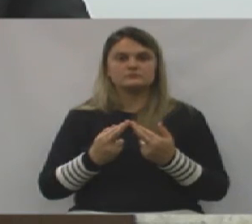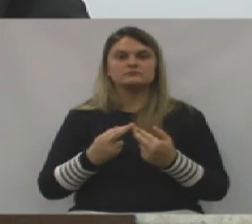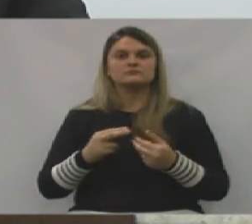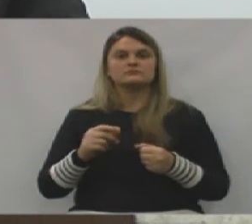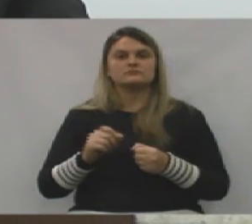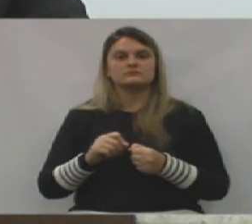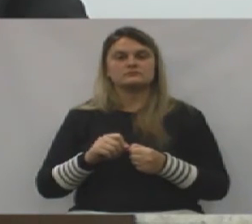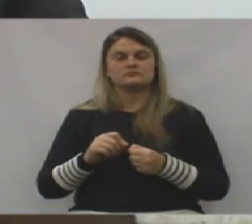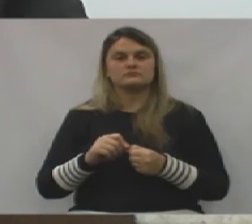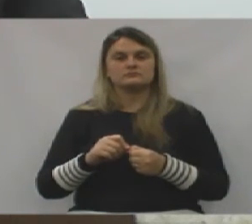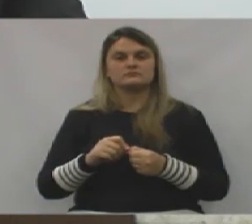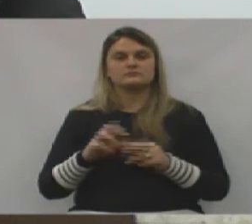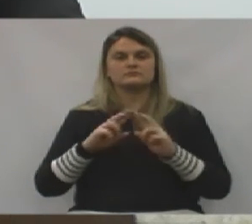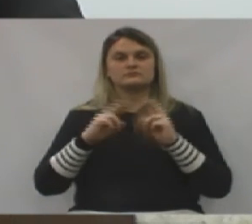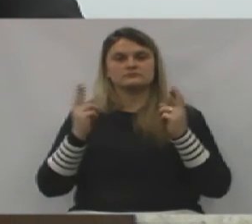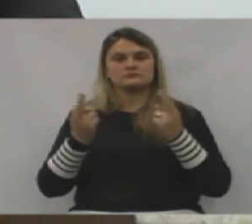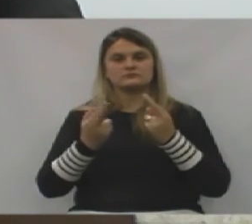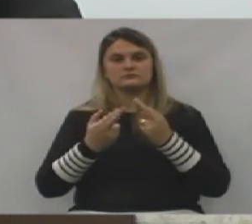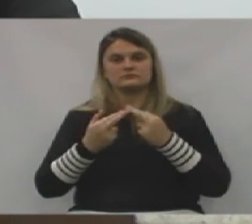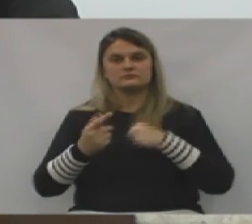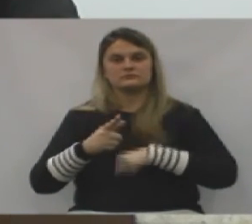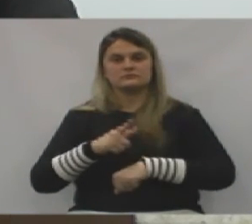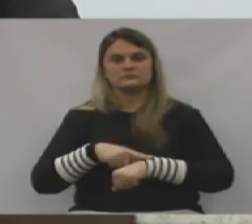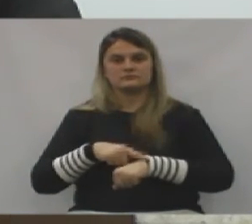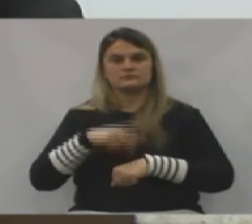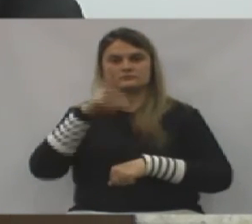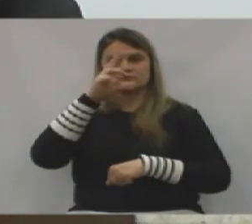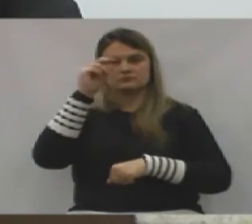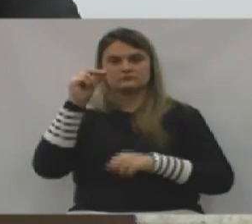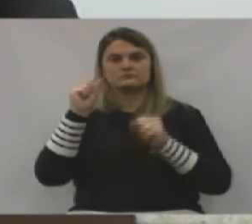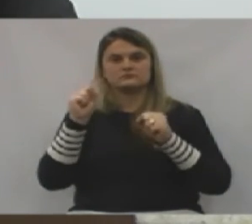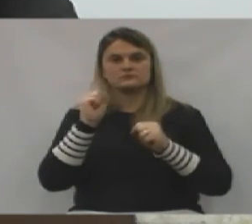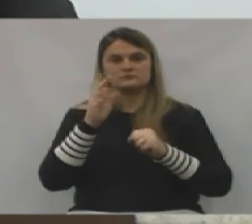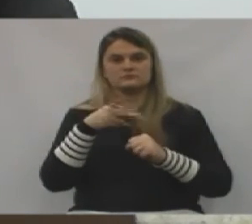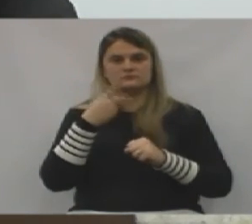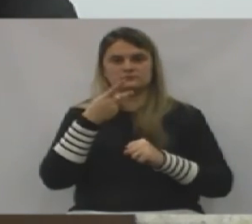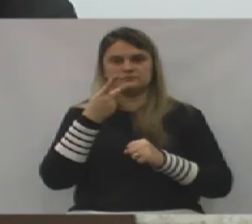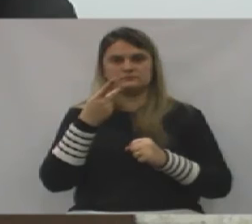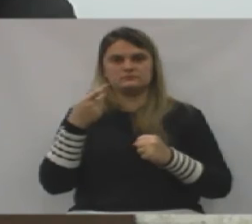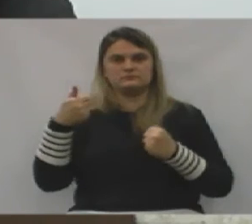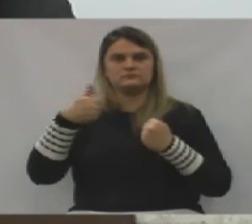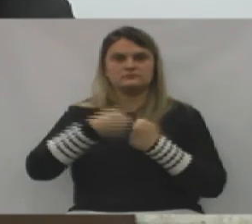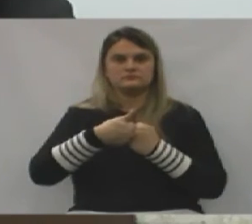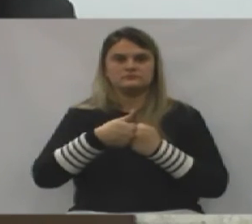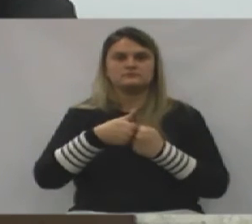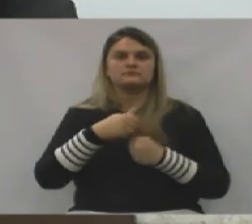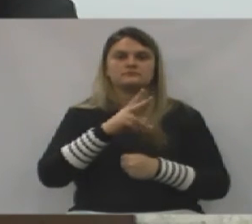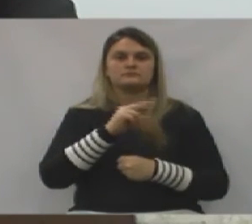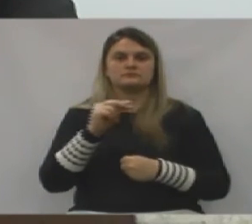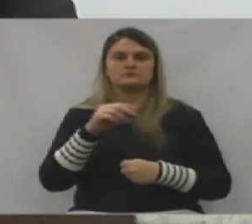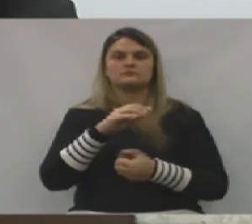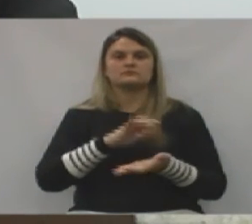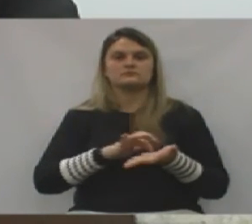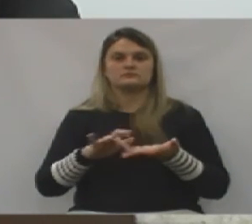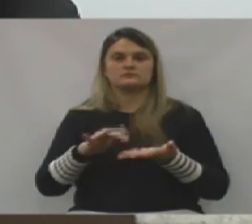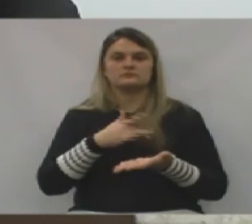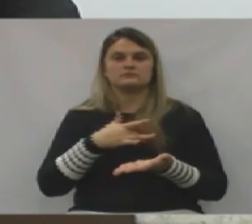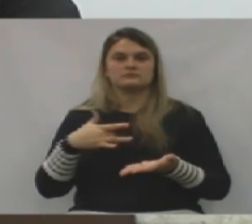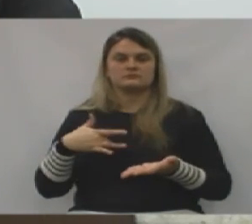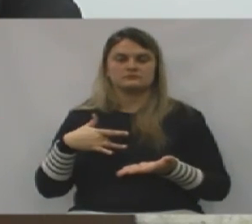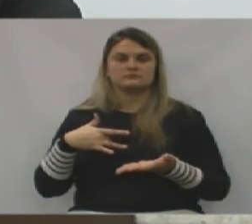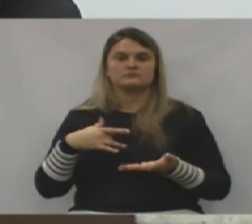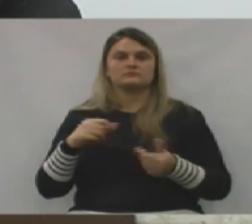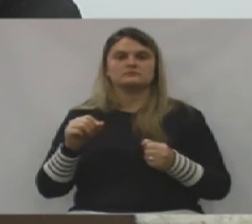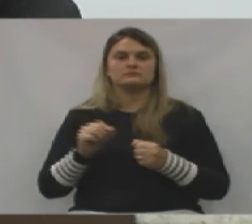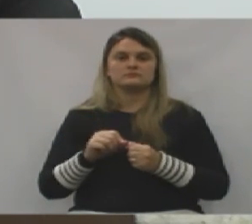vamos ter aí o tempo para que o prefeito possa falar, o vice-prefeito possa falar, a secretária de saúde, e